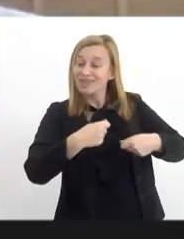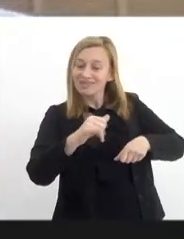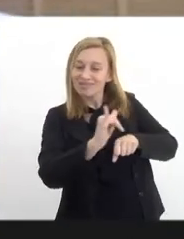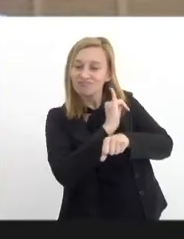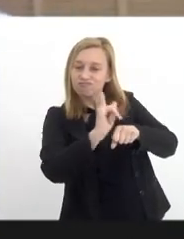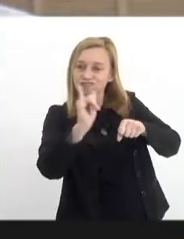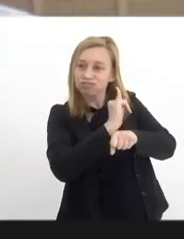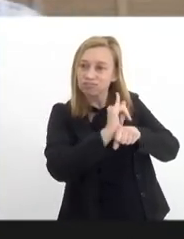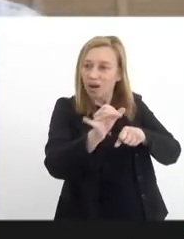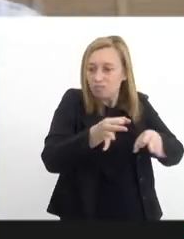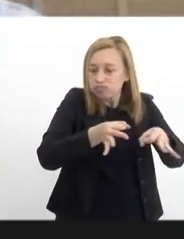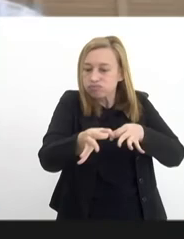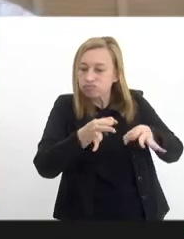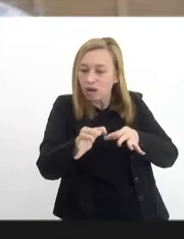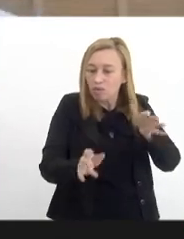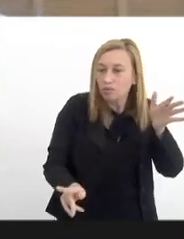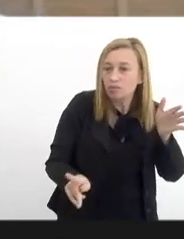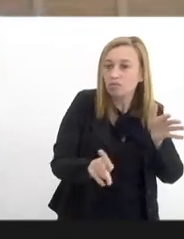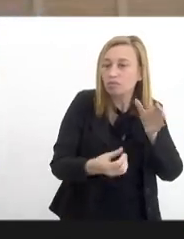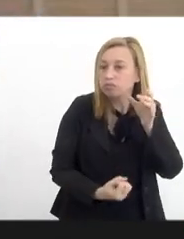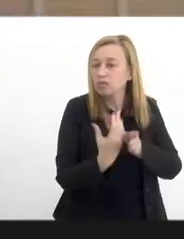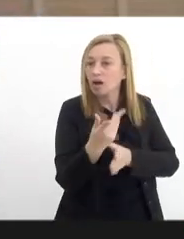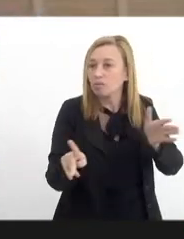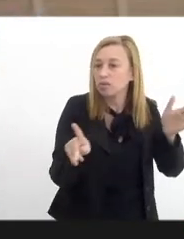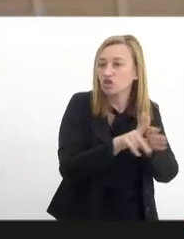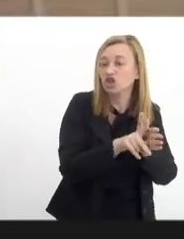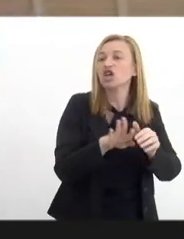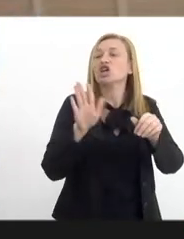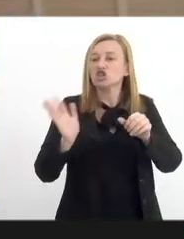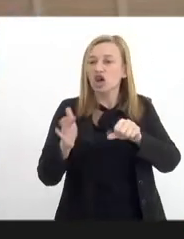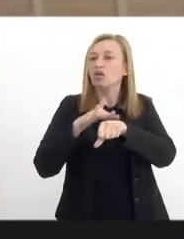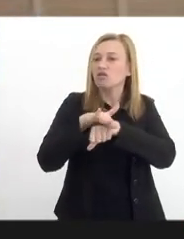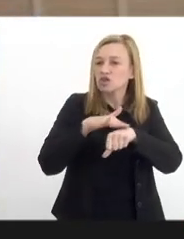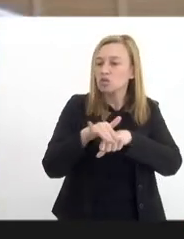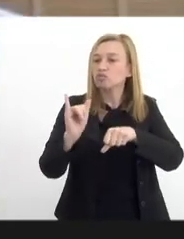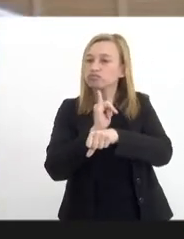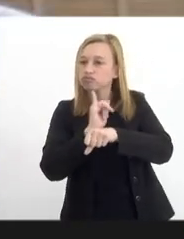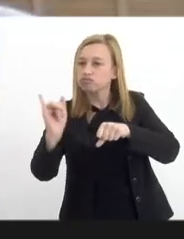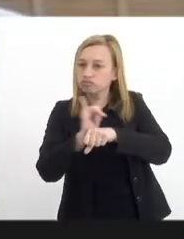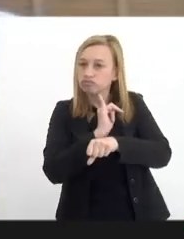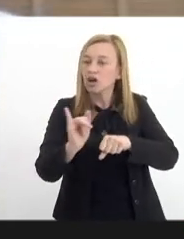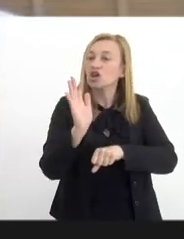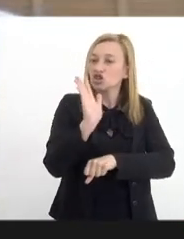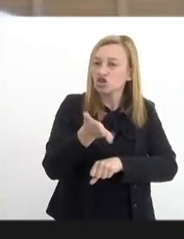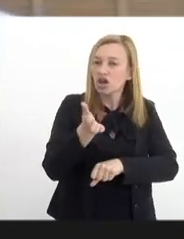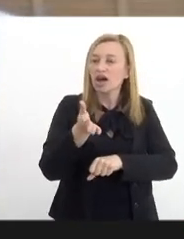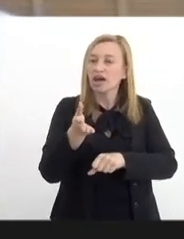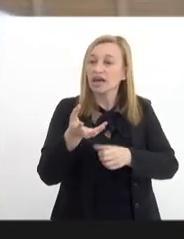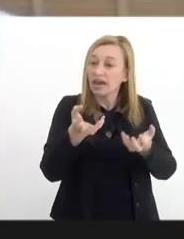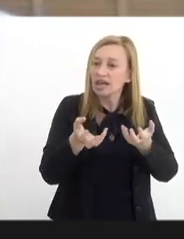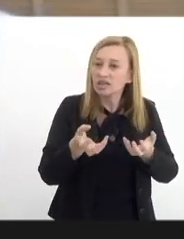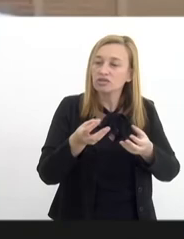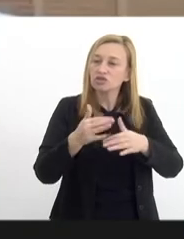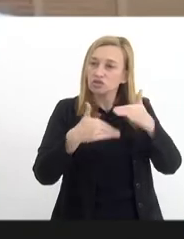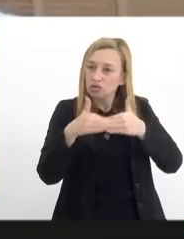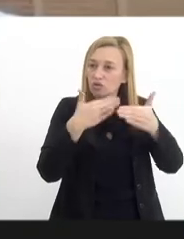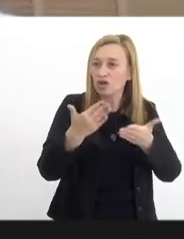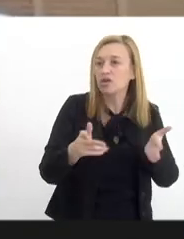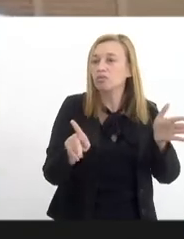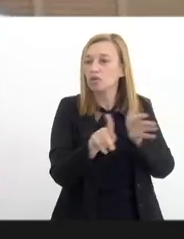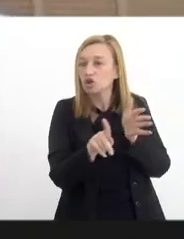projetos, então, vieram até a gente, a gente já conversou, a já está articulando, a gente já está tentando desenvolver algum projeto,